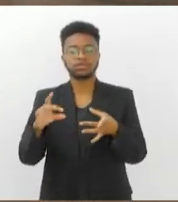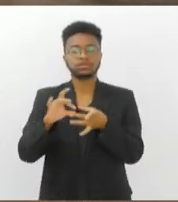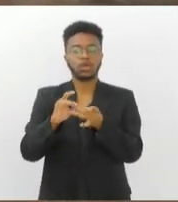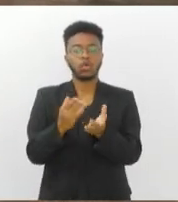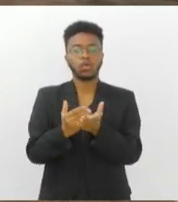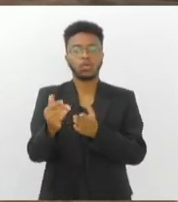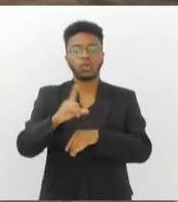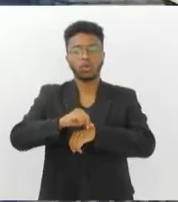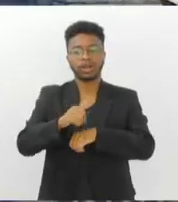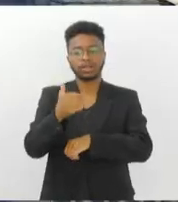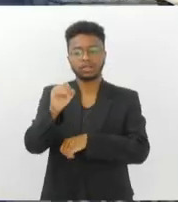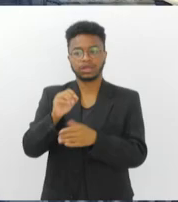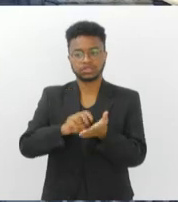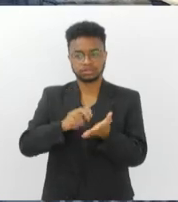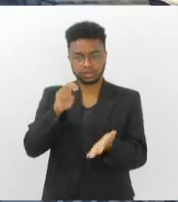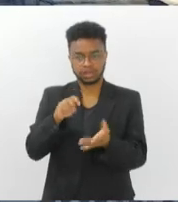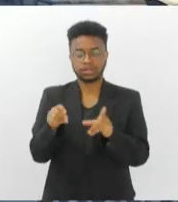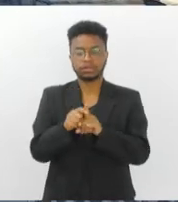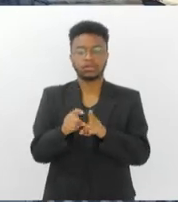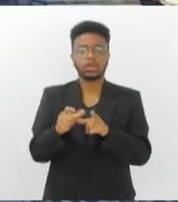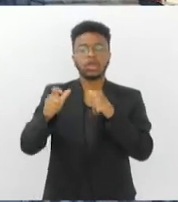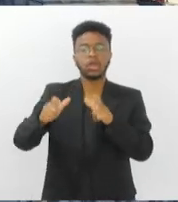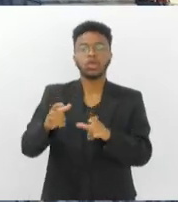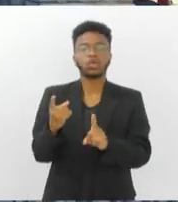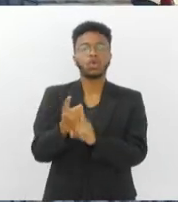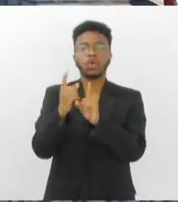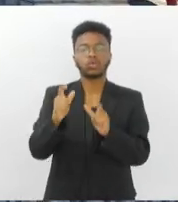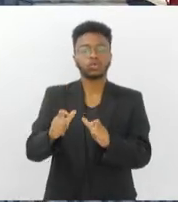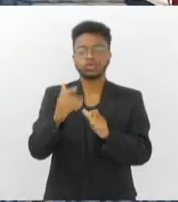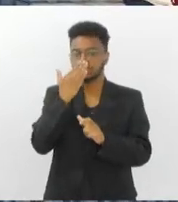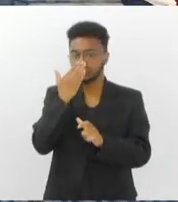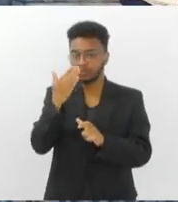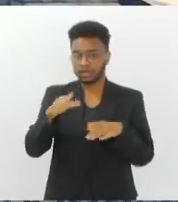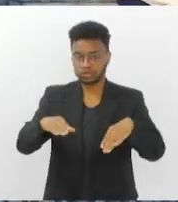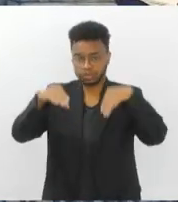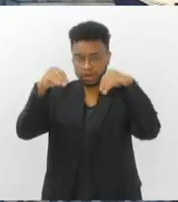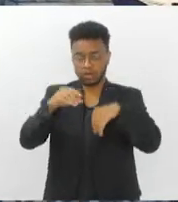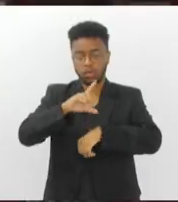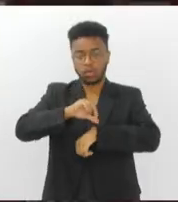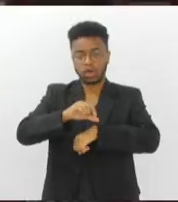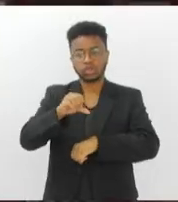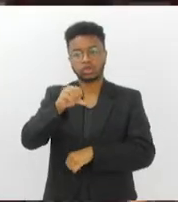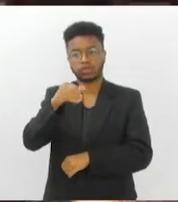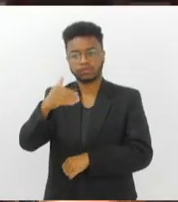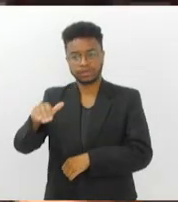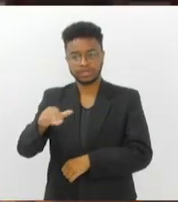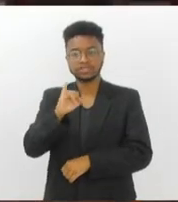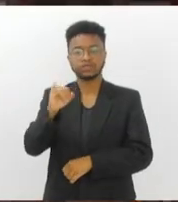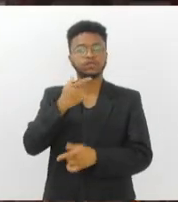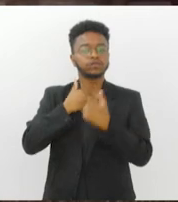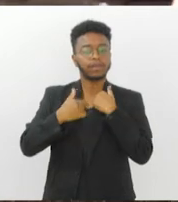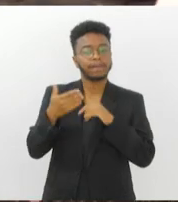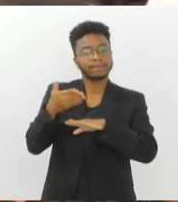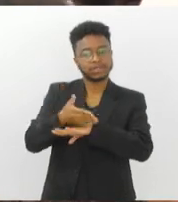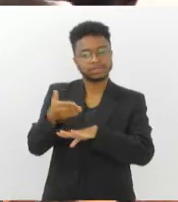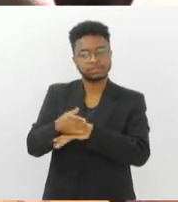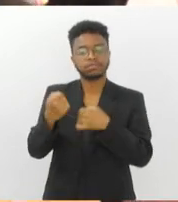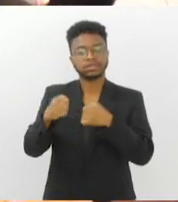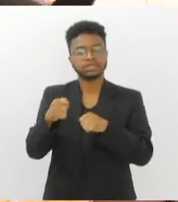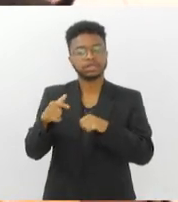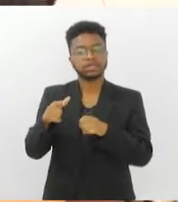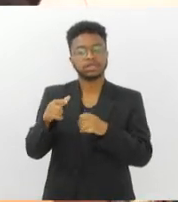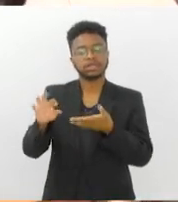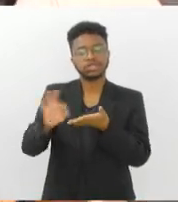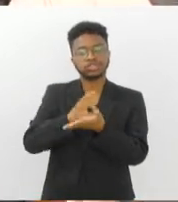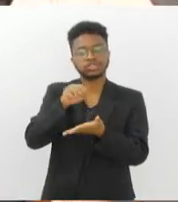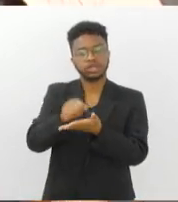10 horas da manhã, com ponto de encontro nas escadarias do Palácio às 9 e meia. Para participar, você deve se inscrever no link